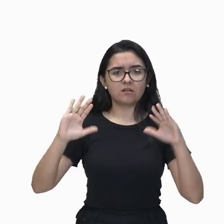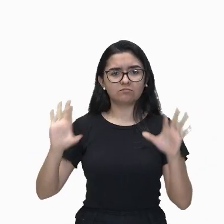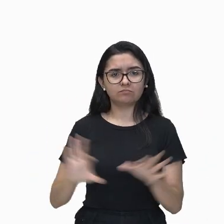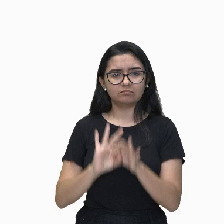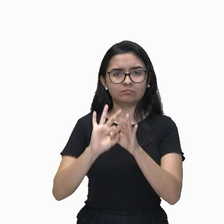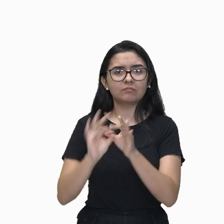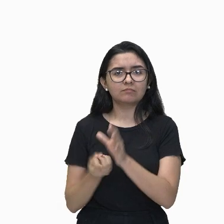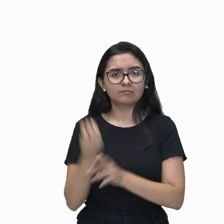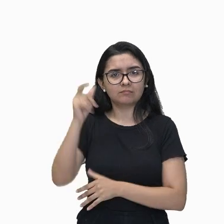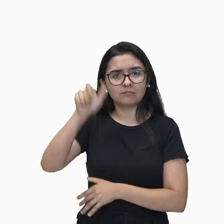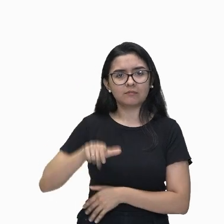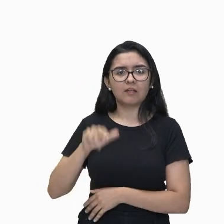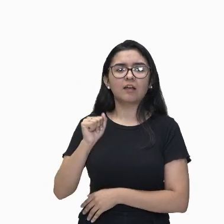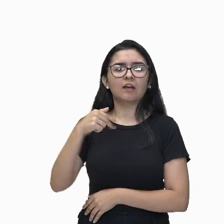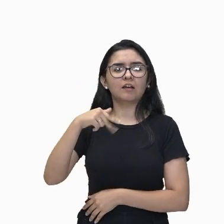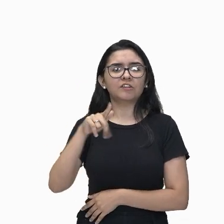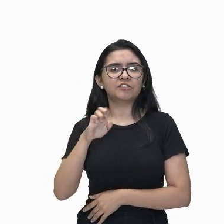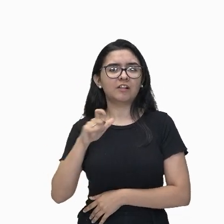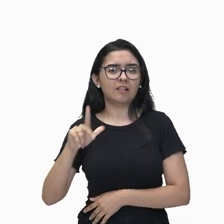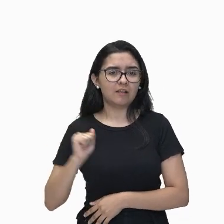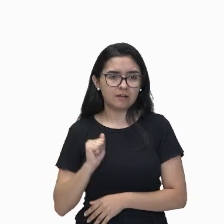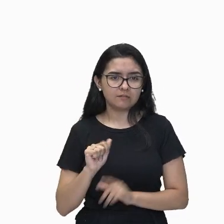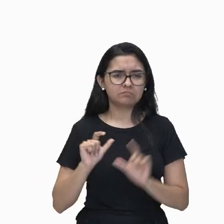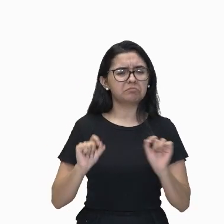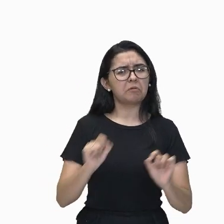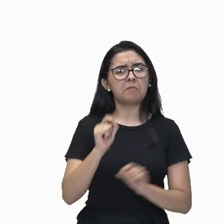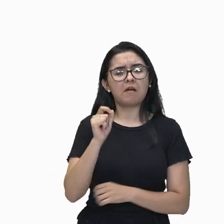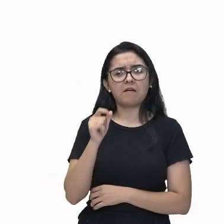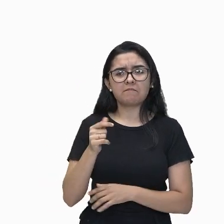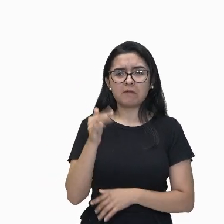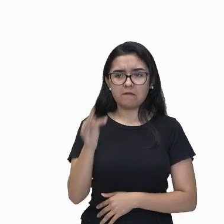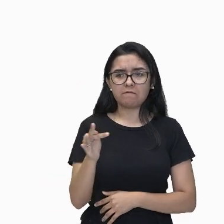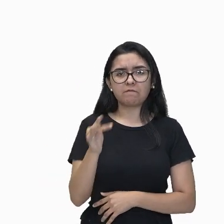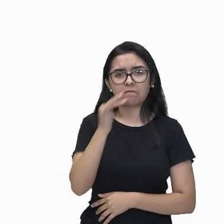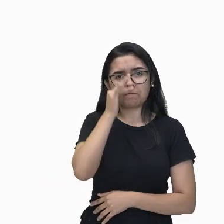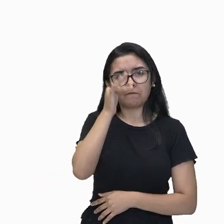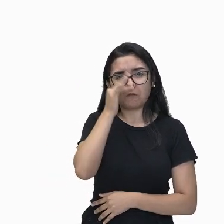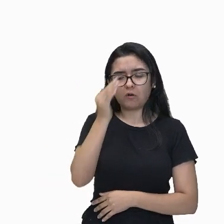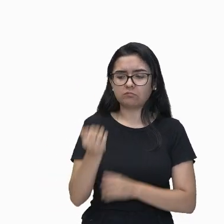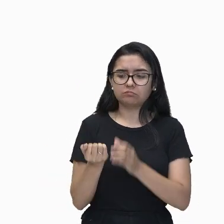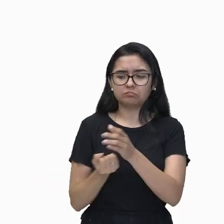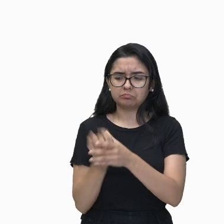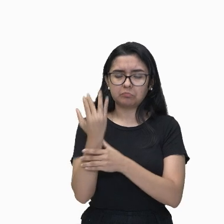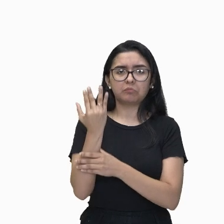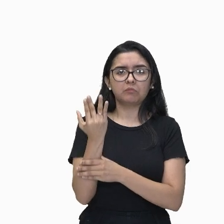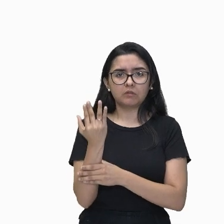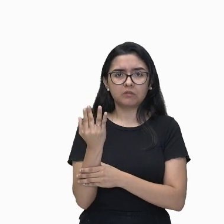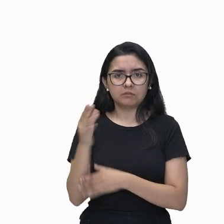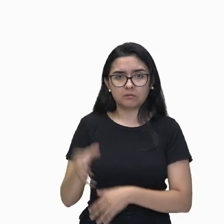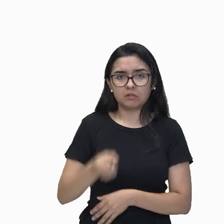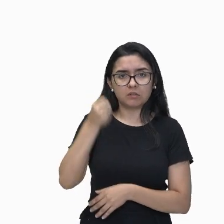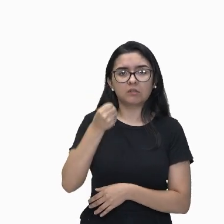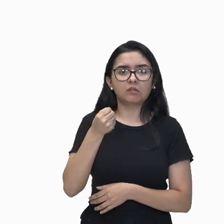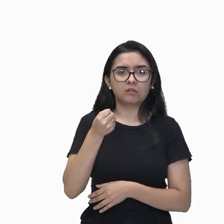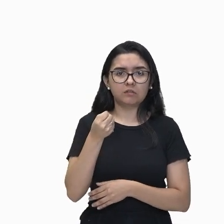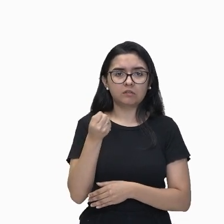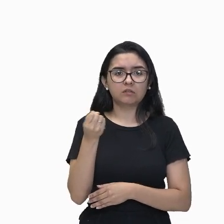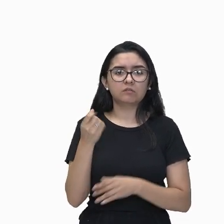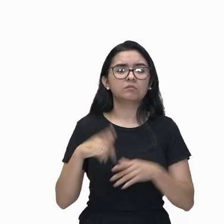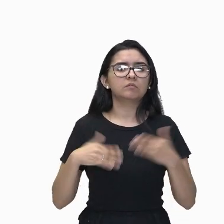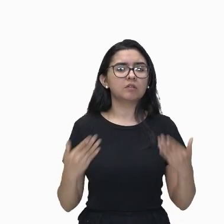Quem veria uma flor que a não cortara? De verde pé,